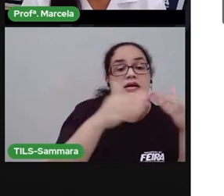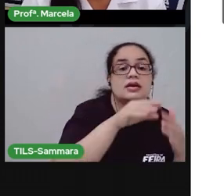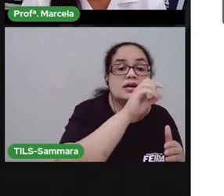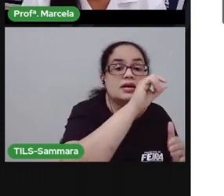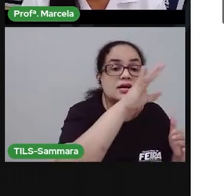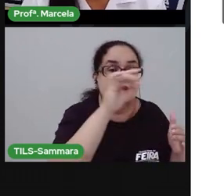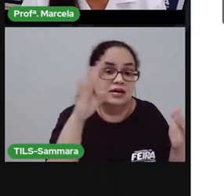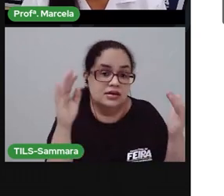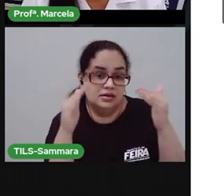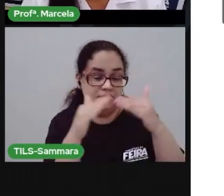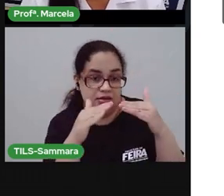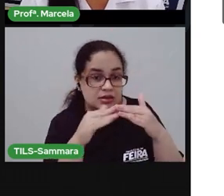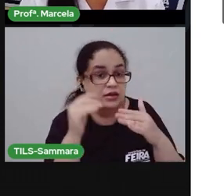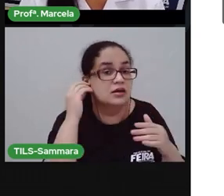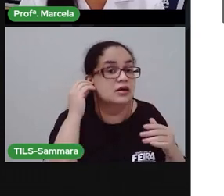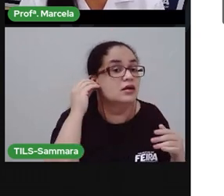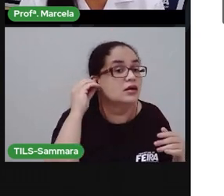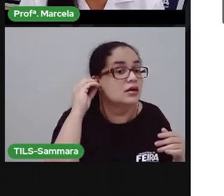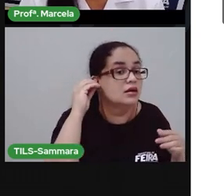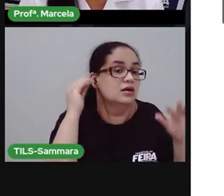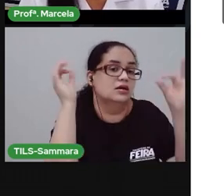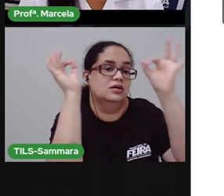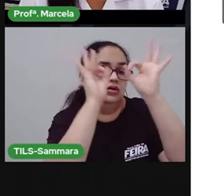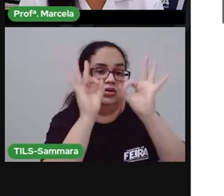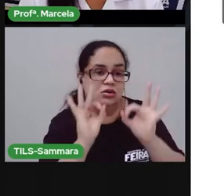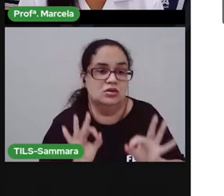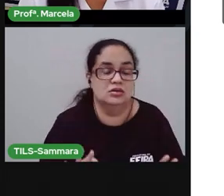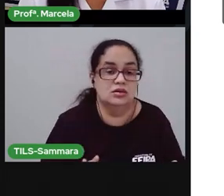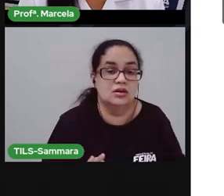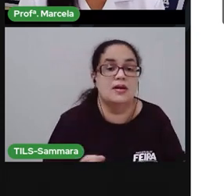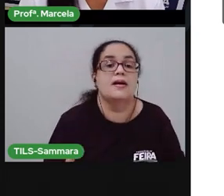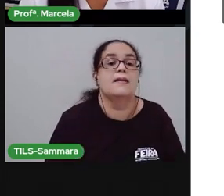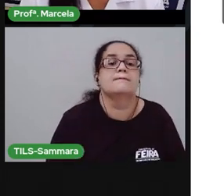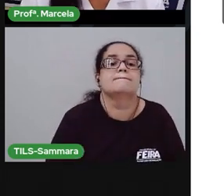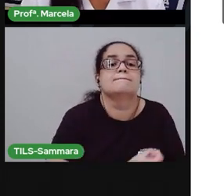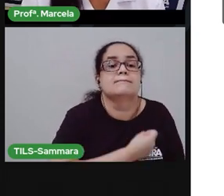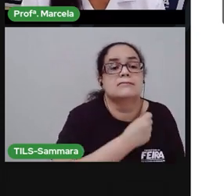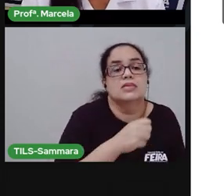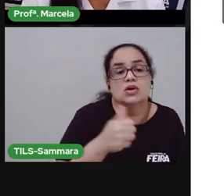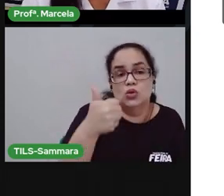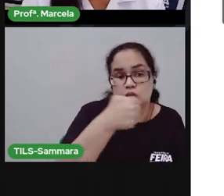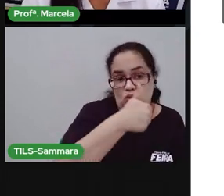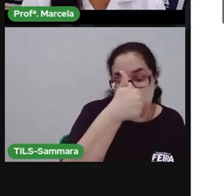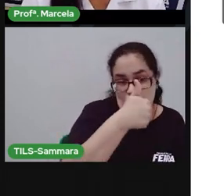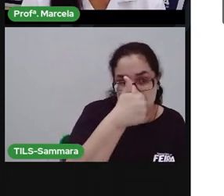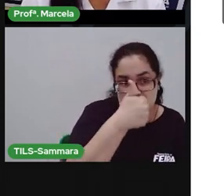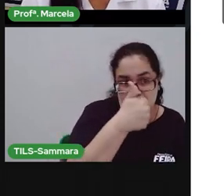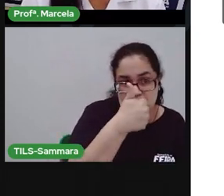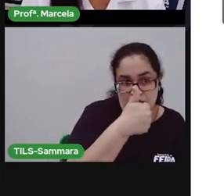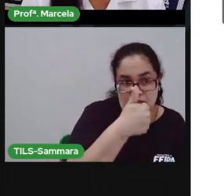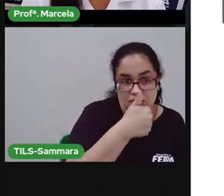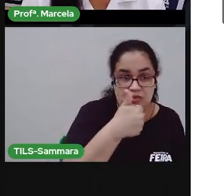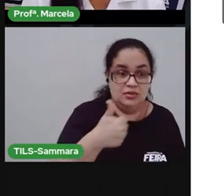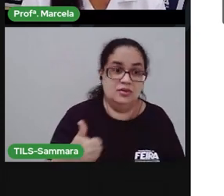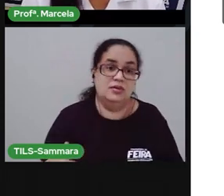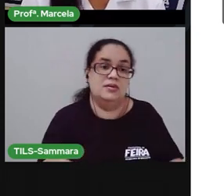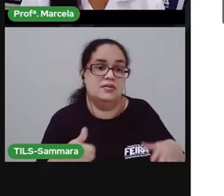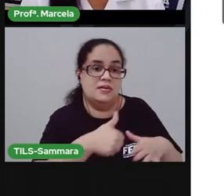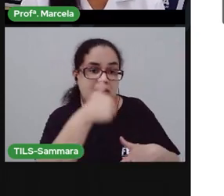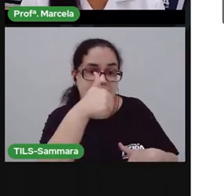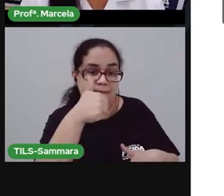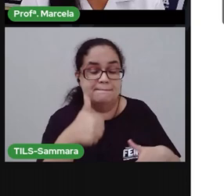casa. Então, você vai organizar do jeito que está no poema. Já tem o número um aqui. Então, o primeiro